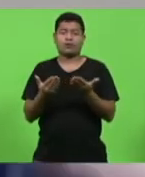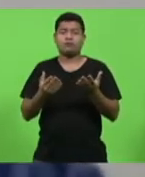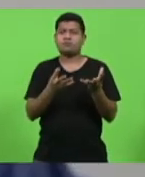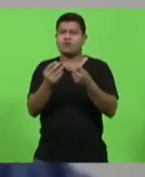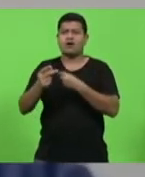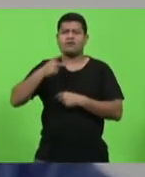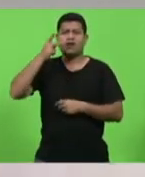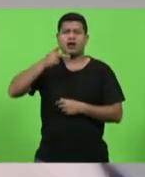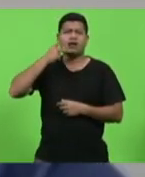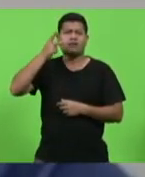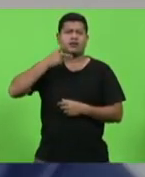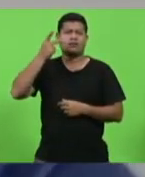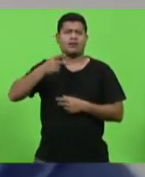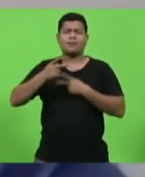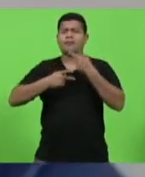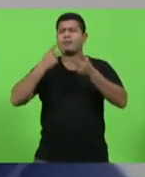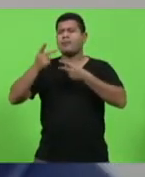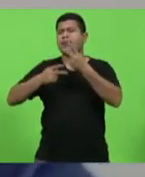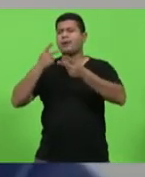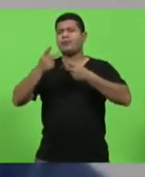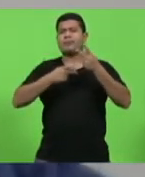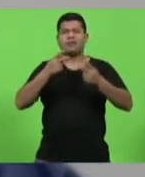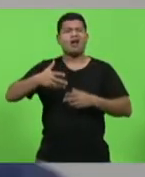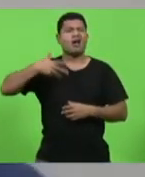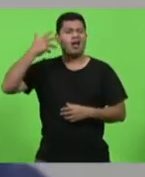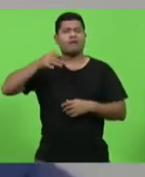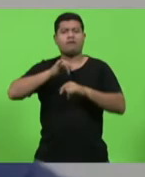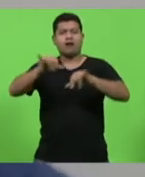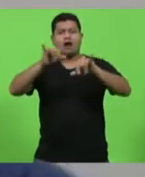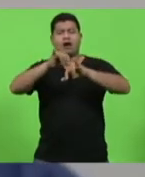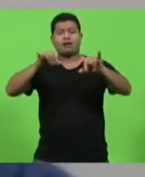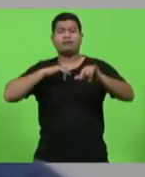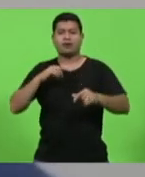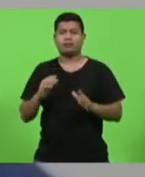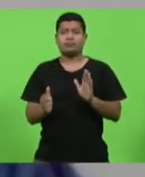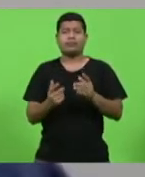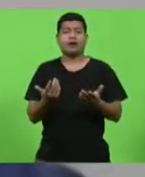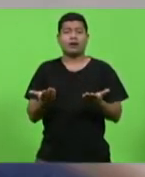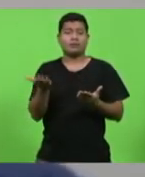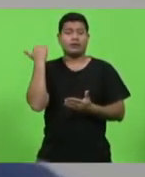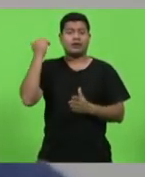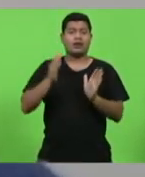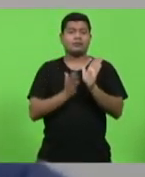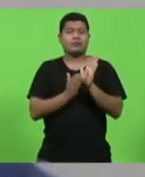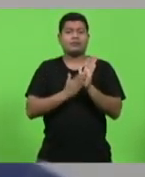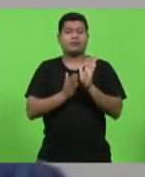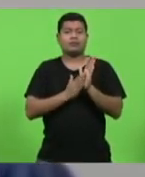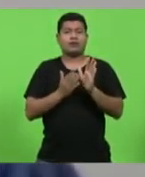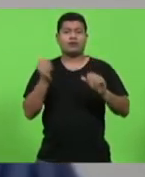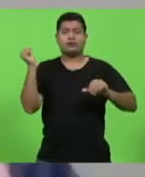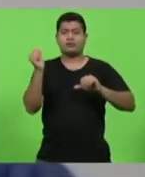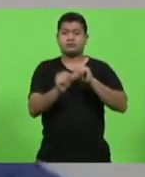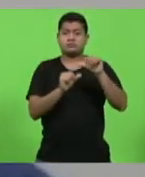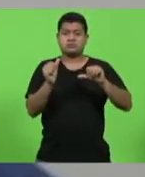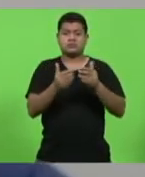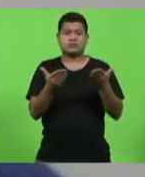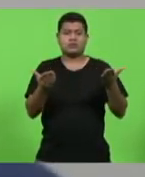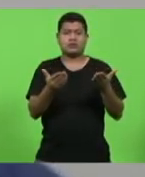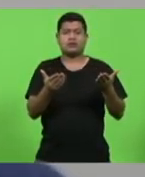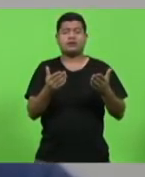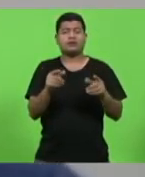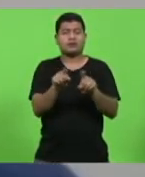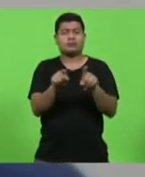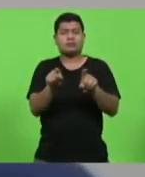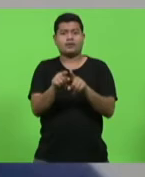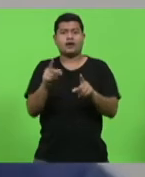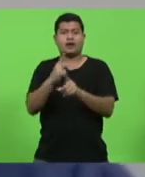na época que se propunha as reformas tanto trabalhista como a própria reforma da Previdência.